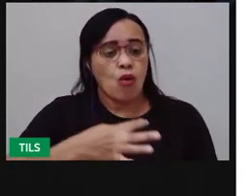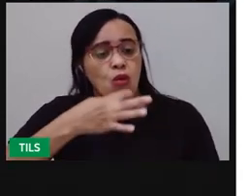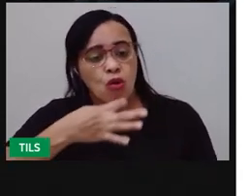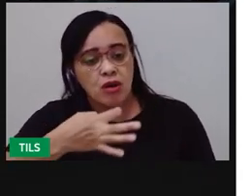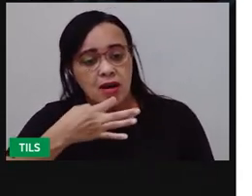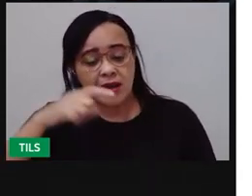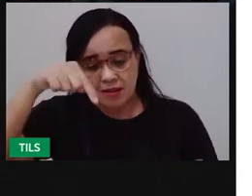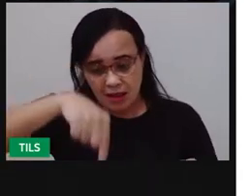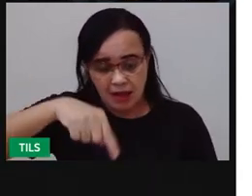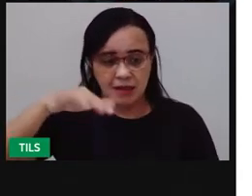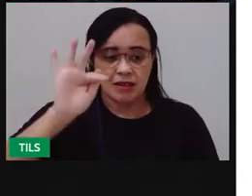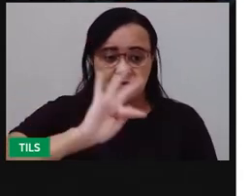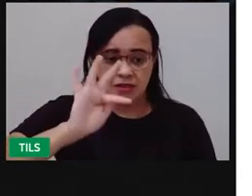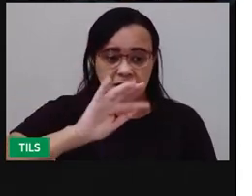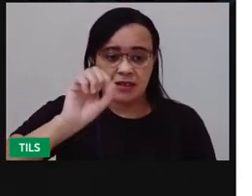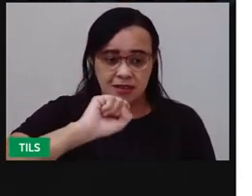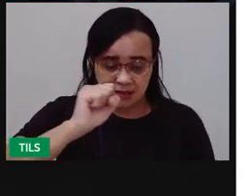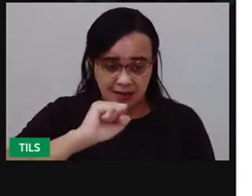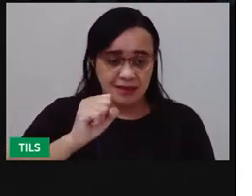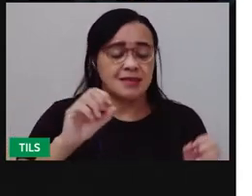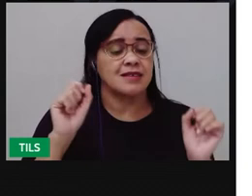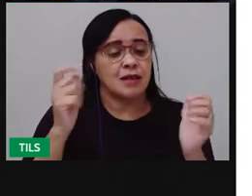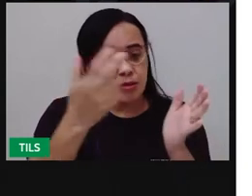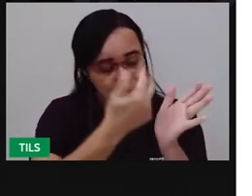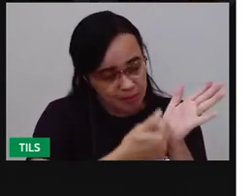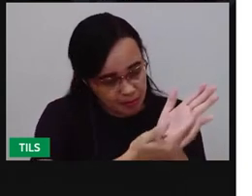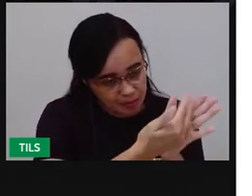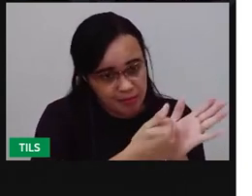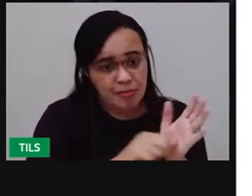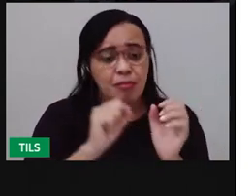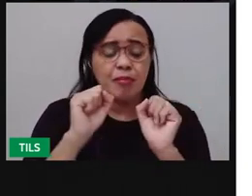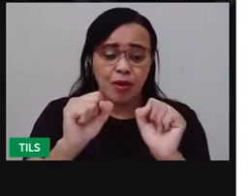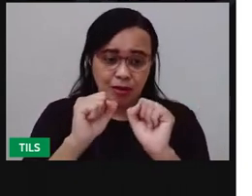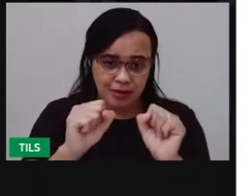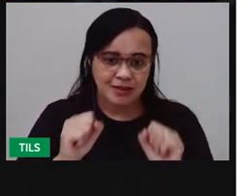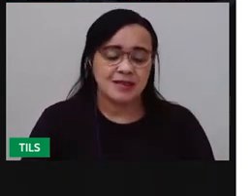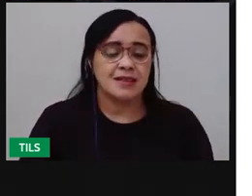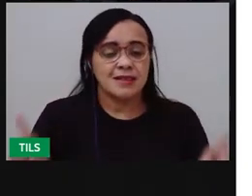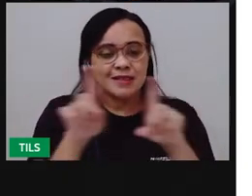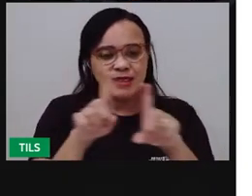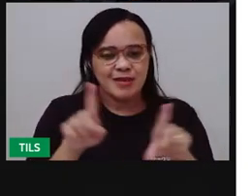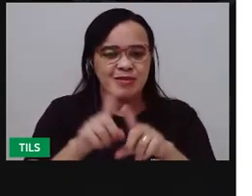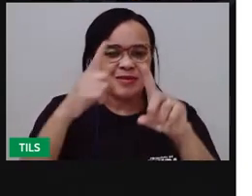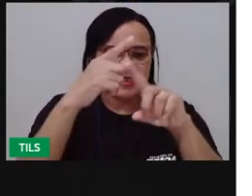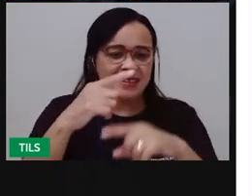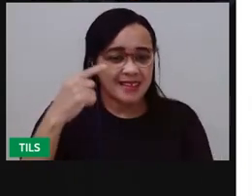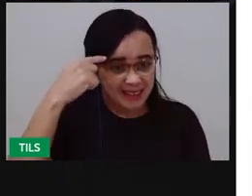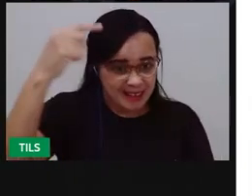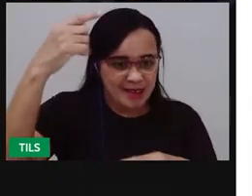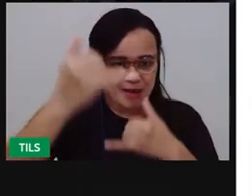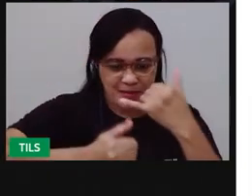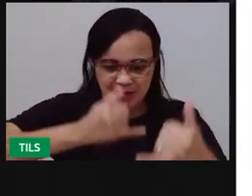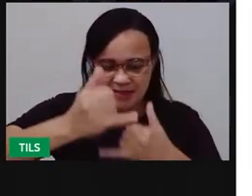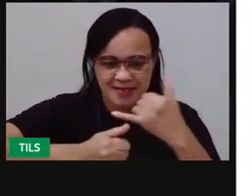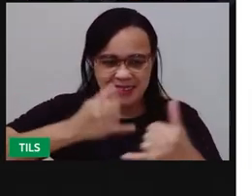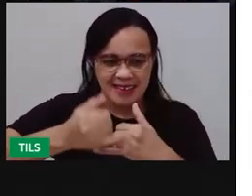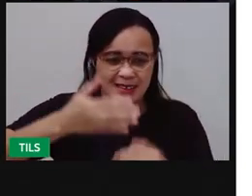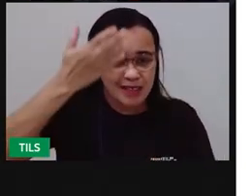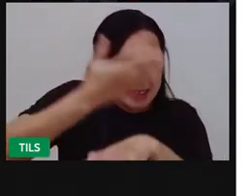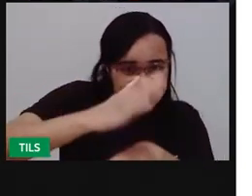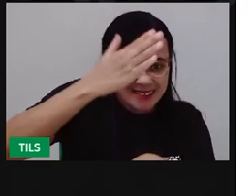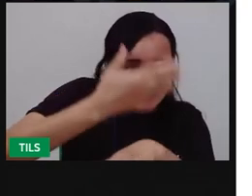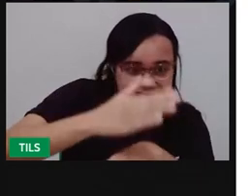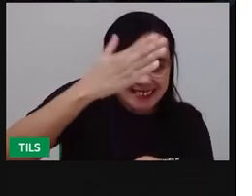você brincar aí com seus colegas e treinando ali o nome dos estados que